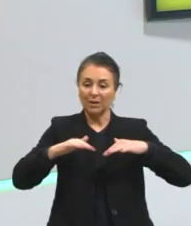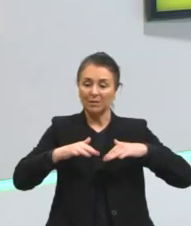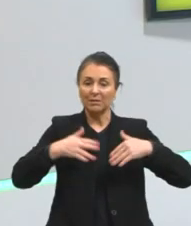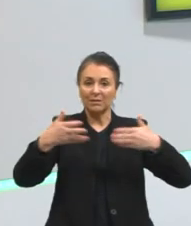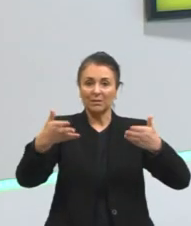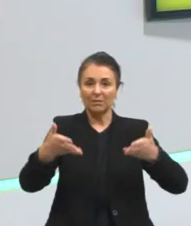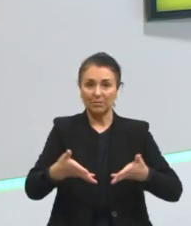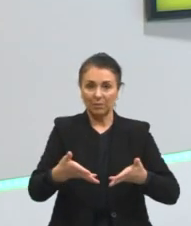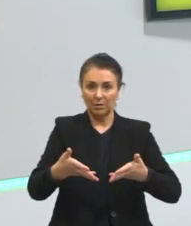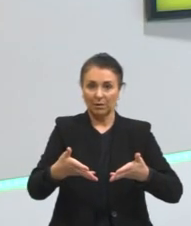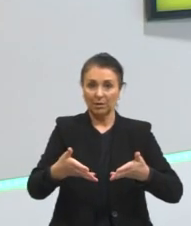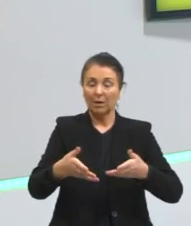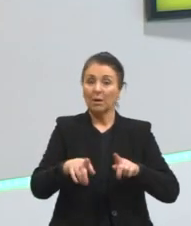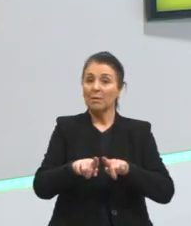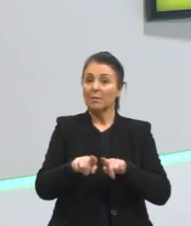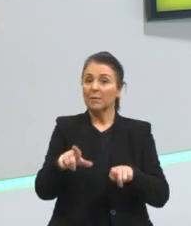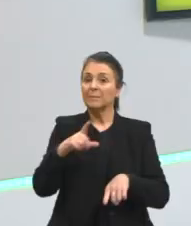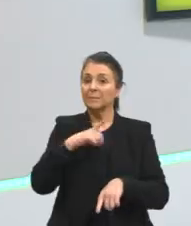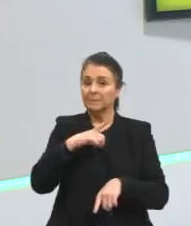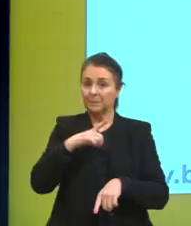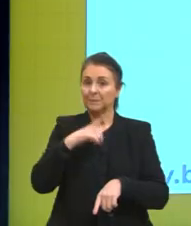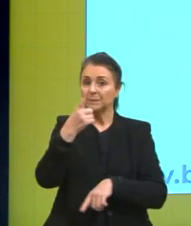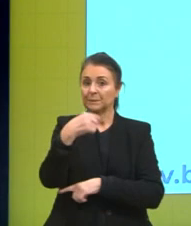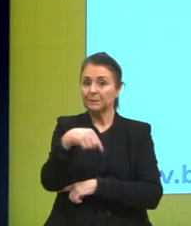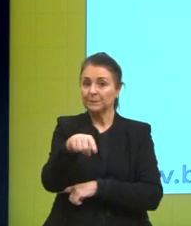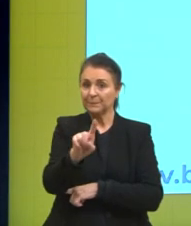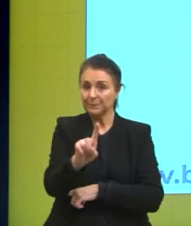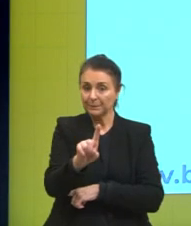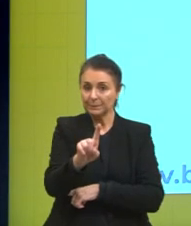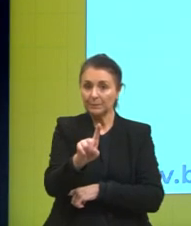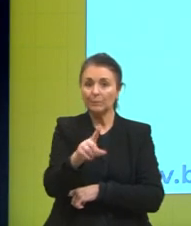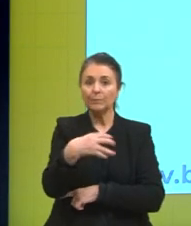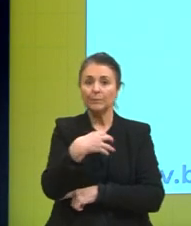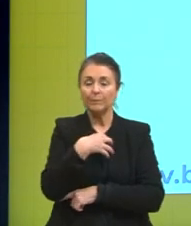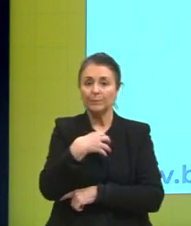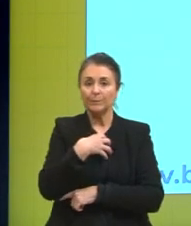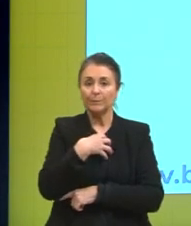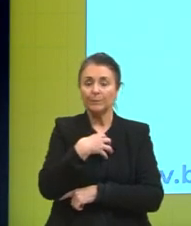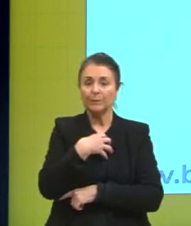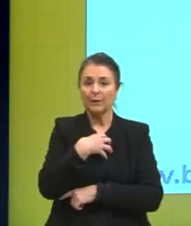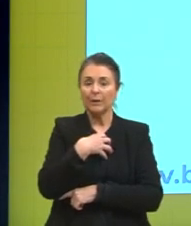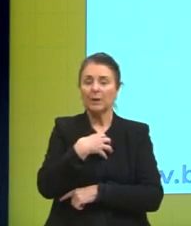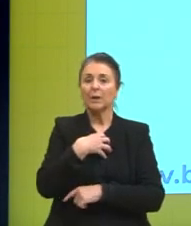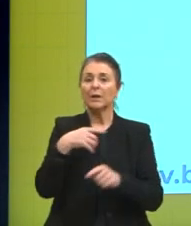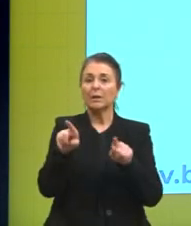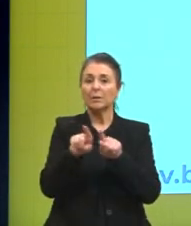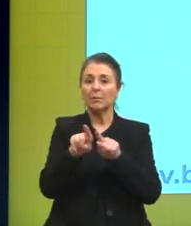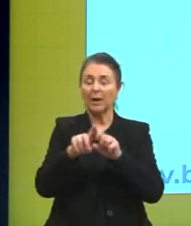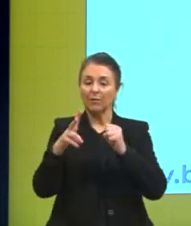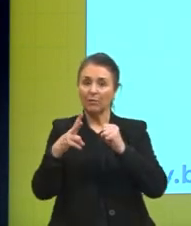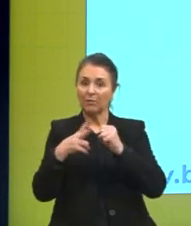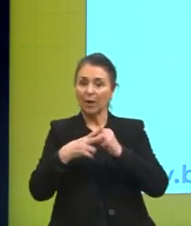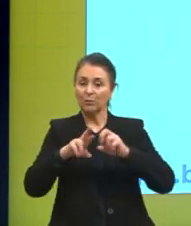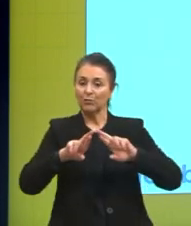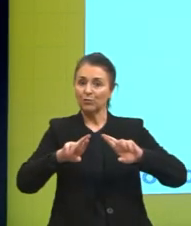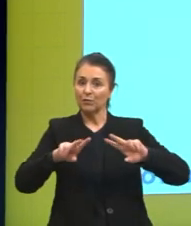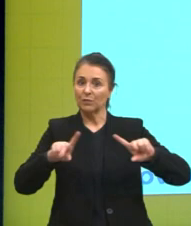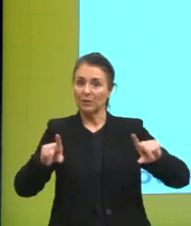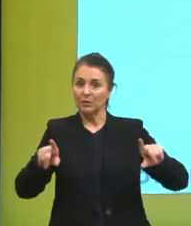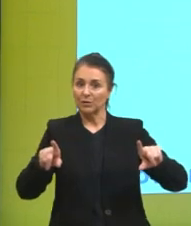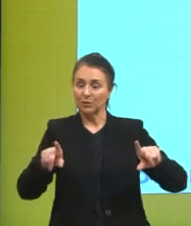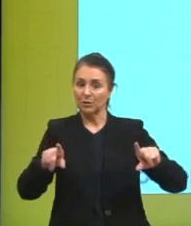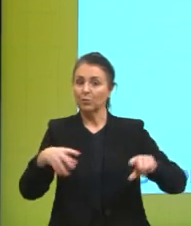além do presente do indicativo nós temos outros modos outros tempos verbais dentro do modo indicativo